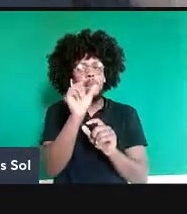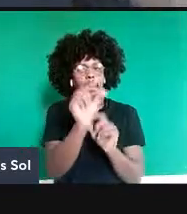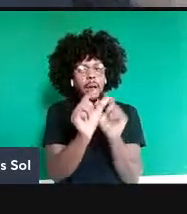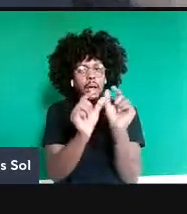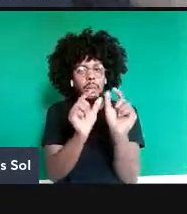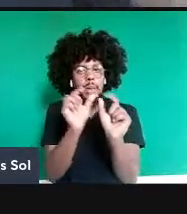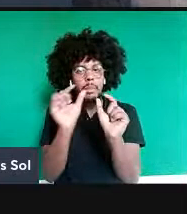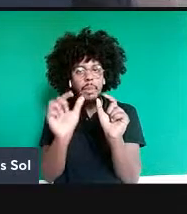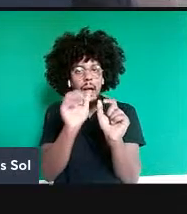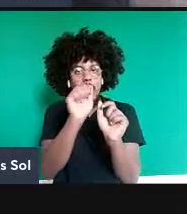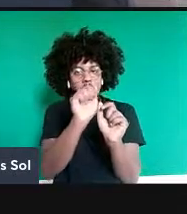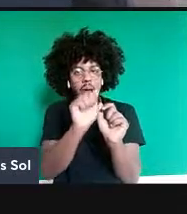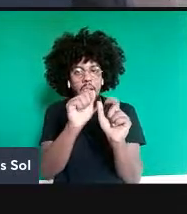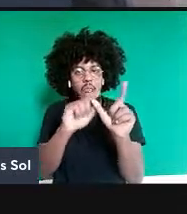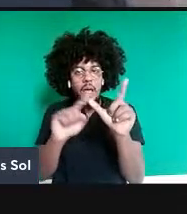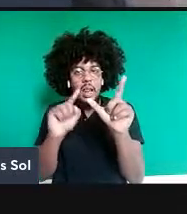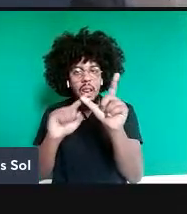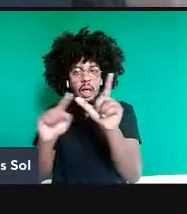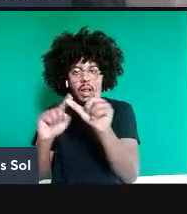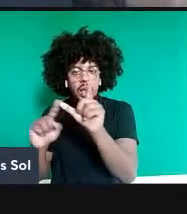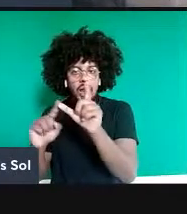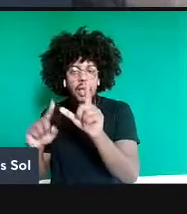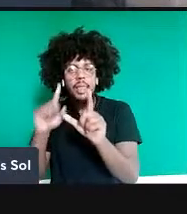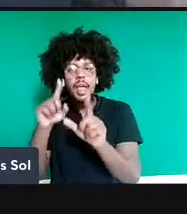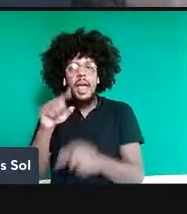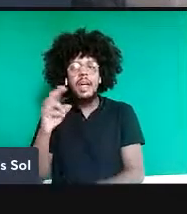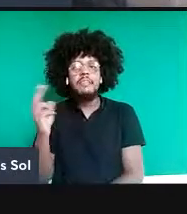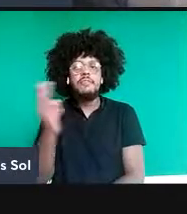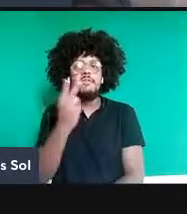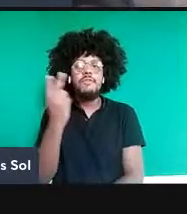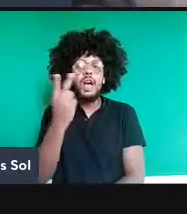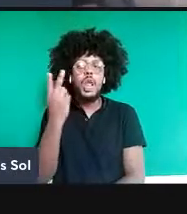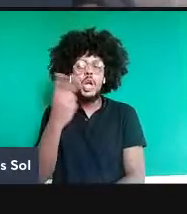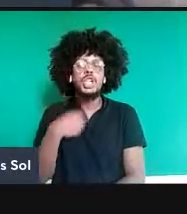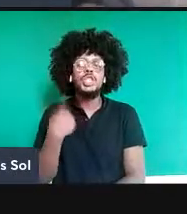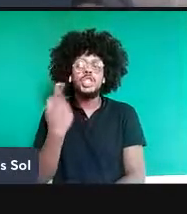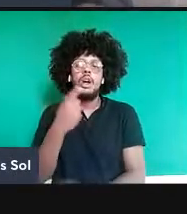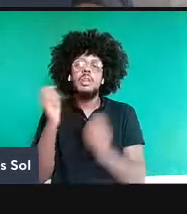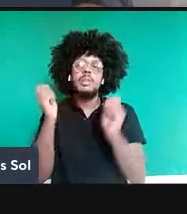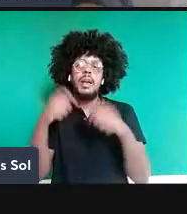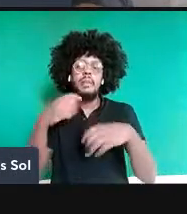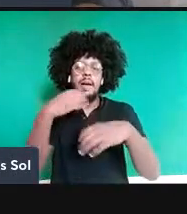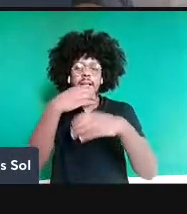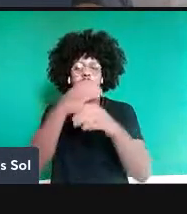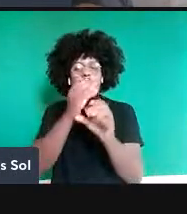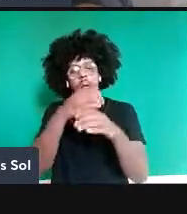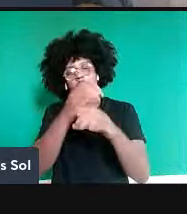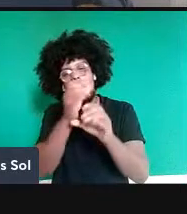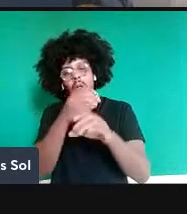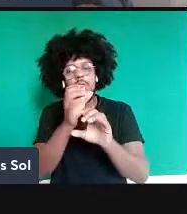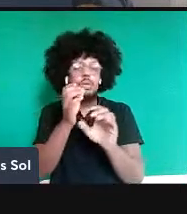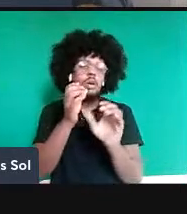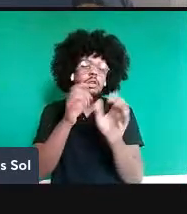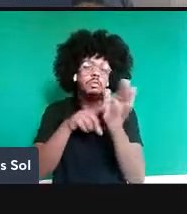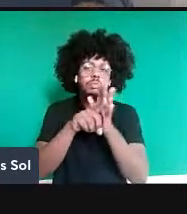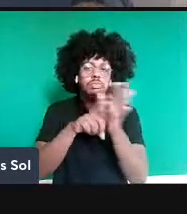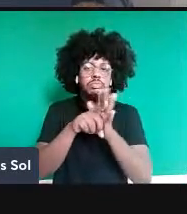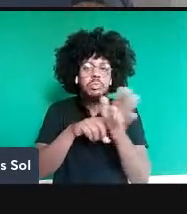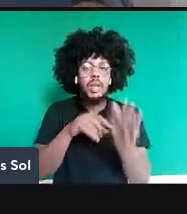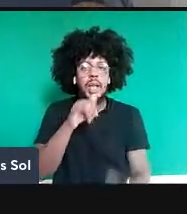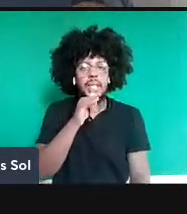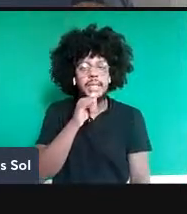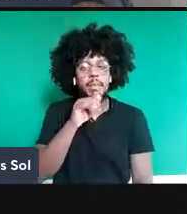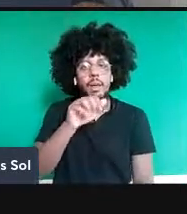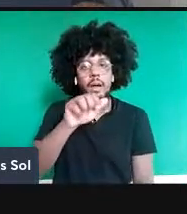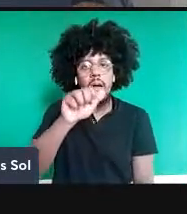valores esperados que a gente pode medir no laboratório. Então, esse primeiro valor esperado aqui, A0, B0, é